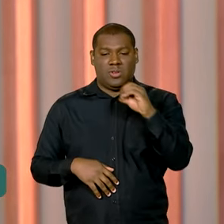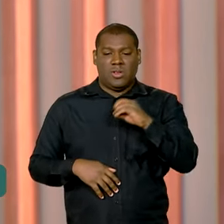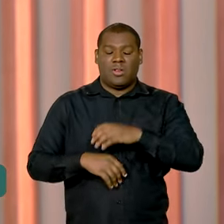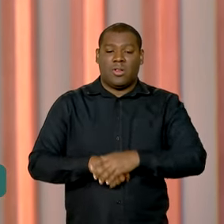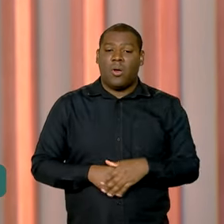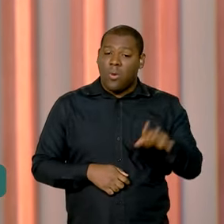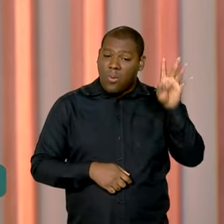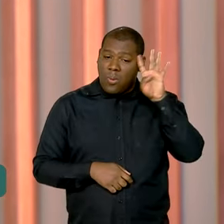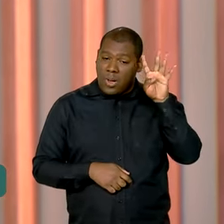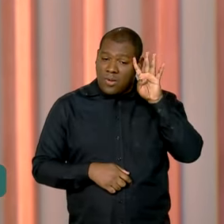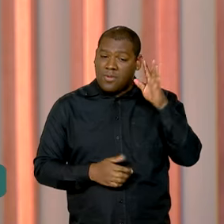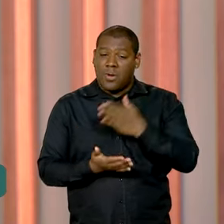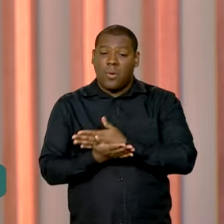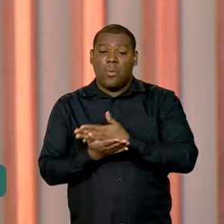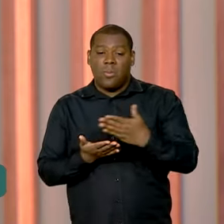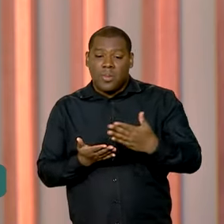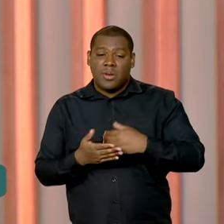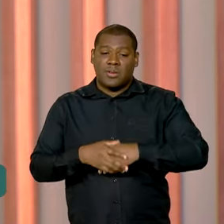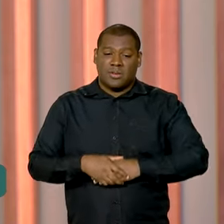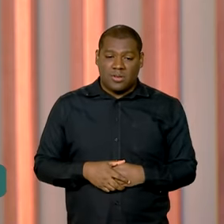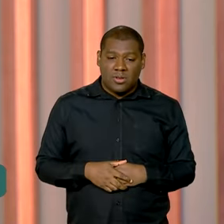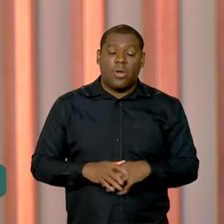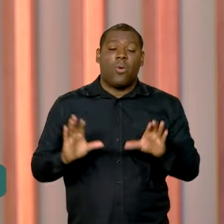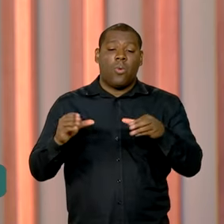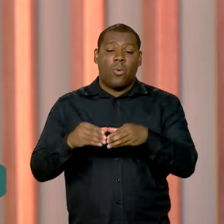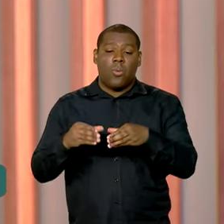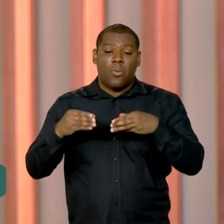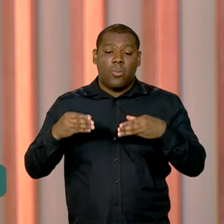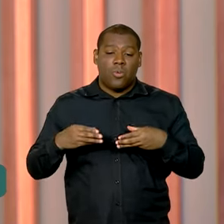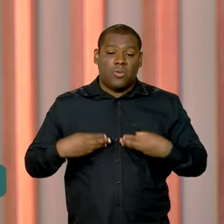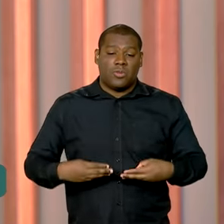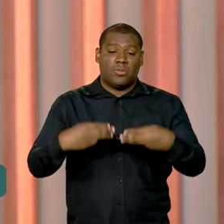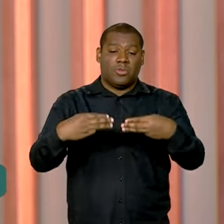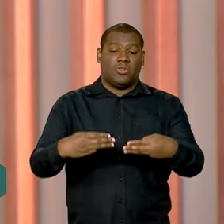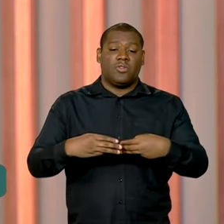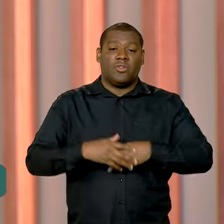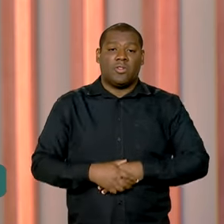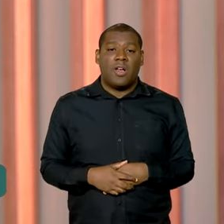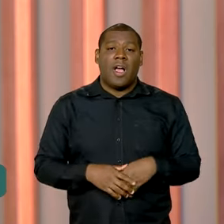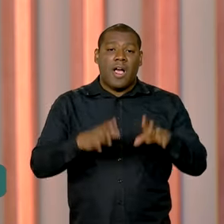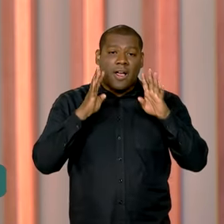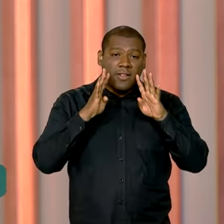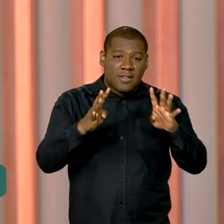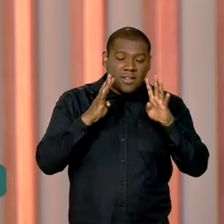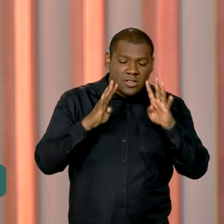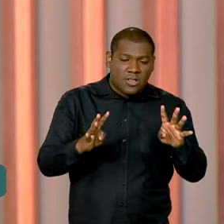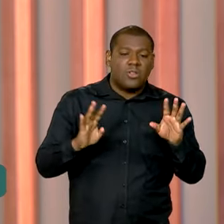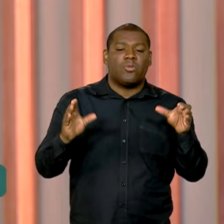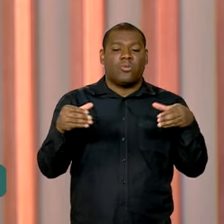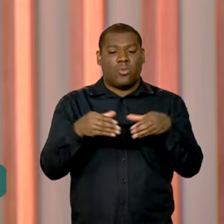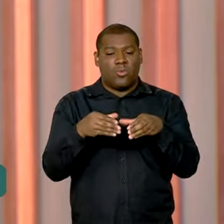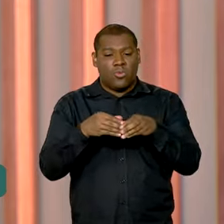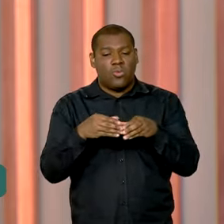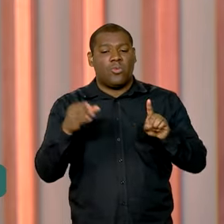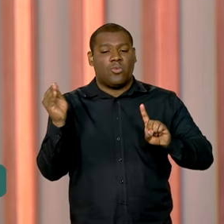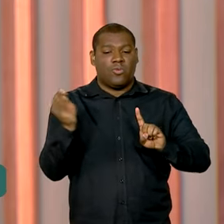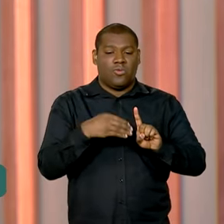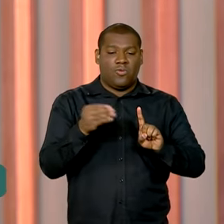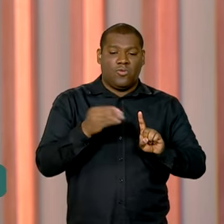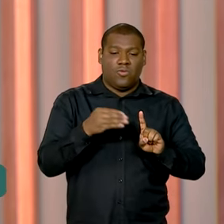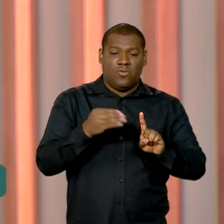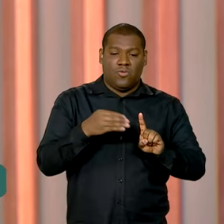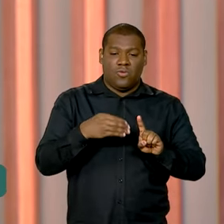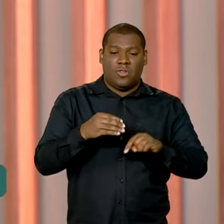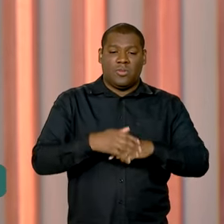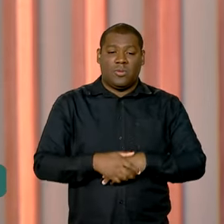quarta-feira, uma comitiva do Ministério vai ainda atuar na atenção aos grupos em situação agravada de vulnerabilidade,